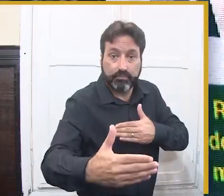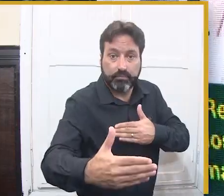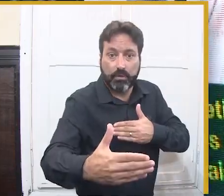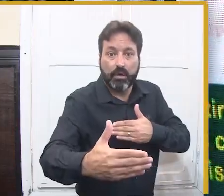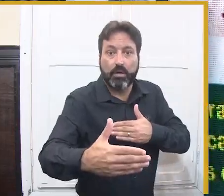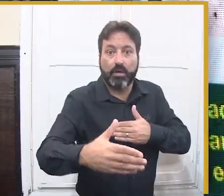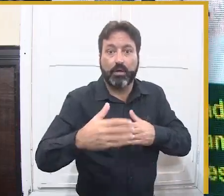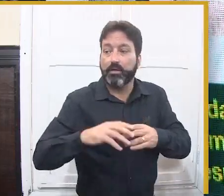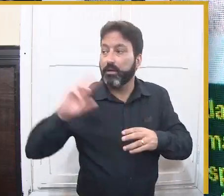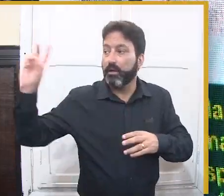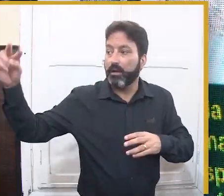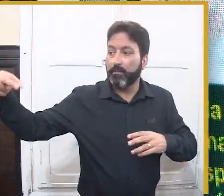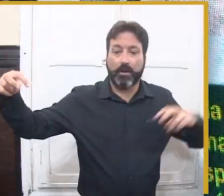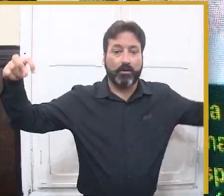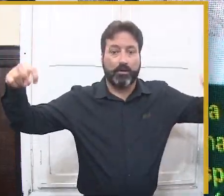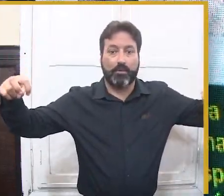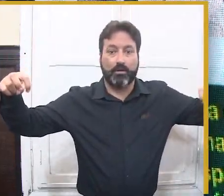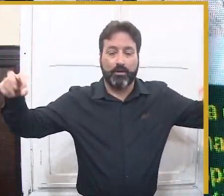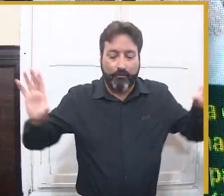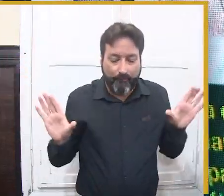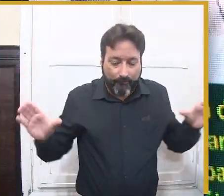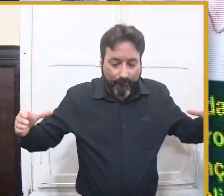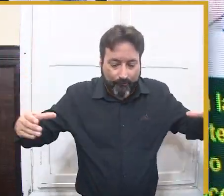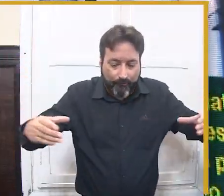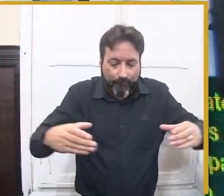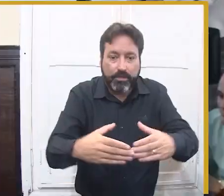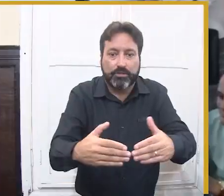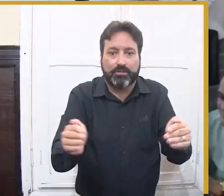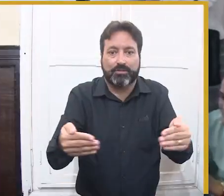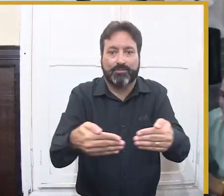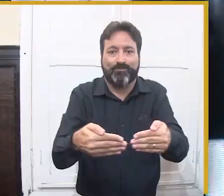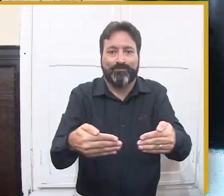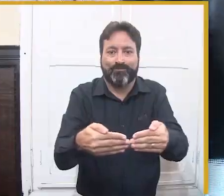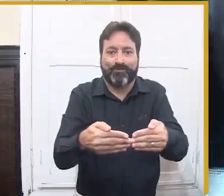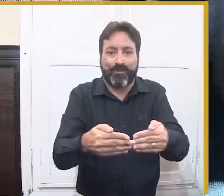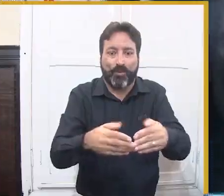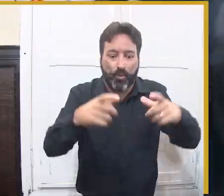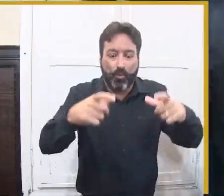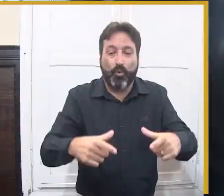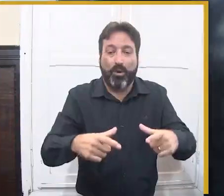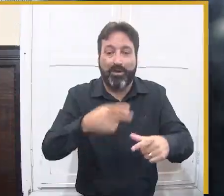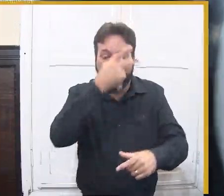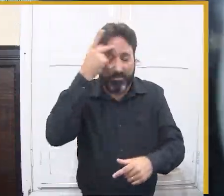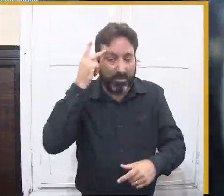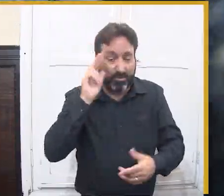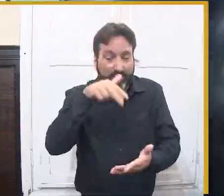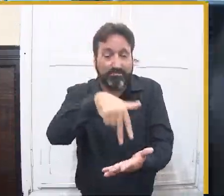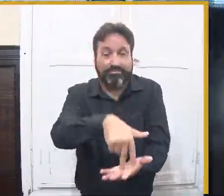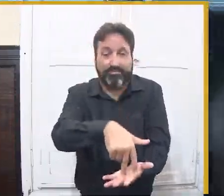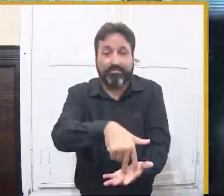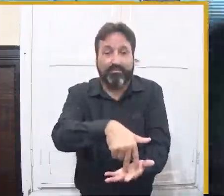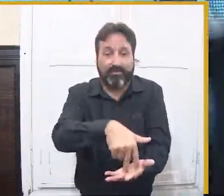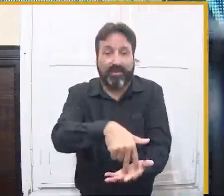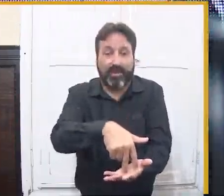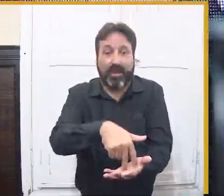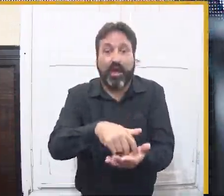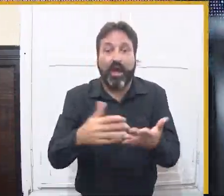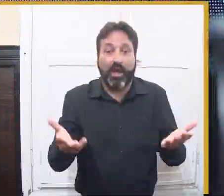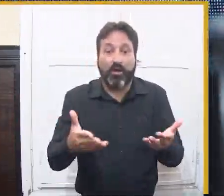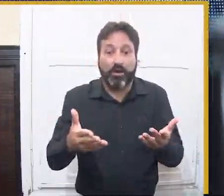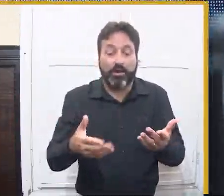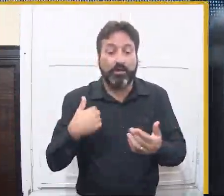todos os credos e exatamente por isso, ao invés de nós termos, como nós estávamos tendo nos últimos anos, um palco